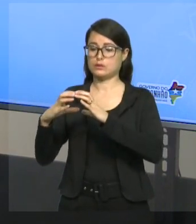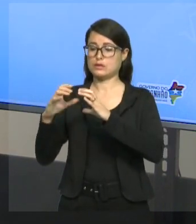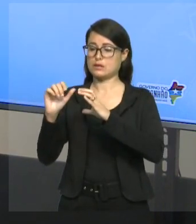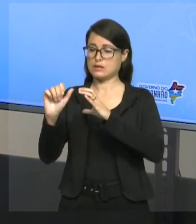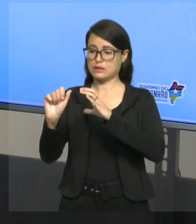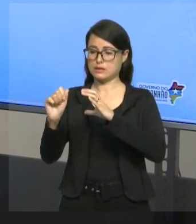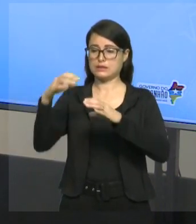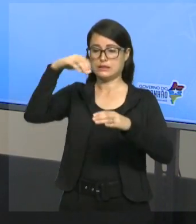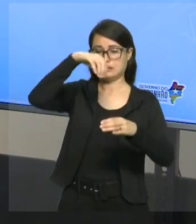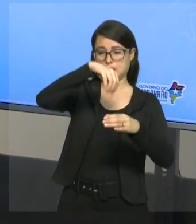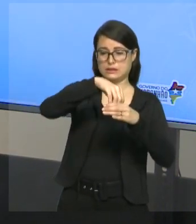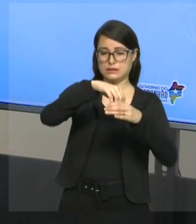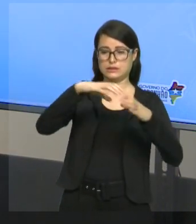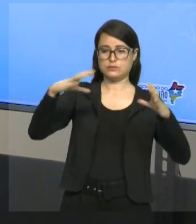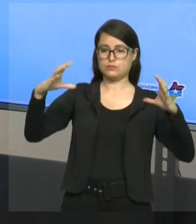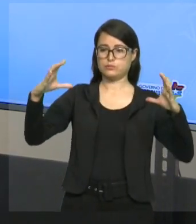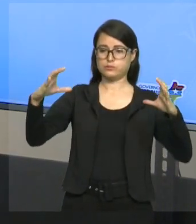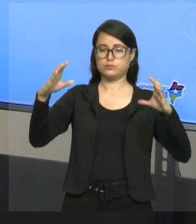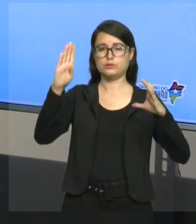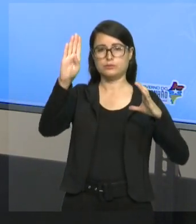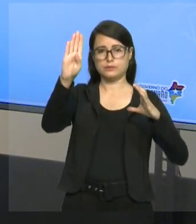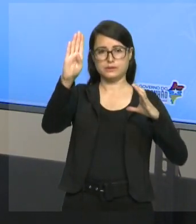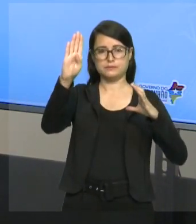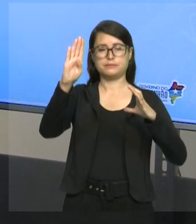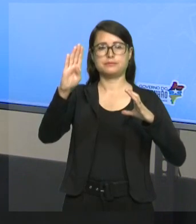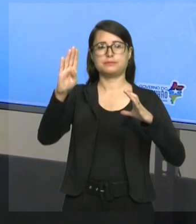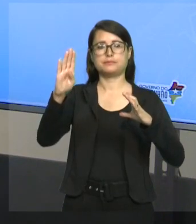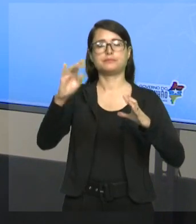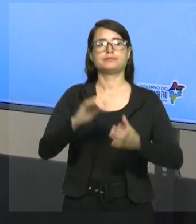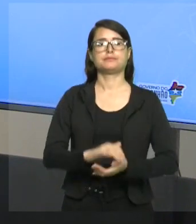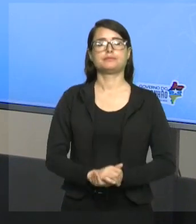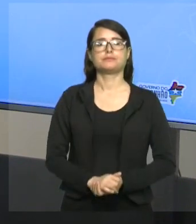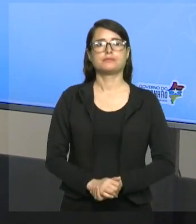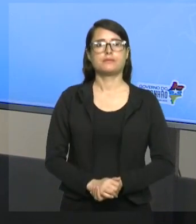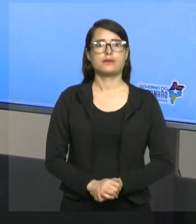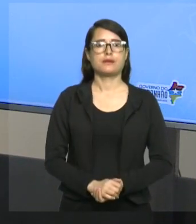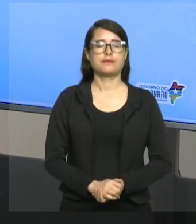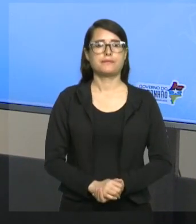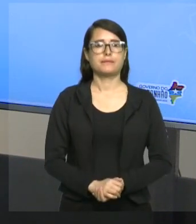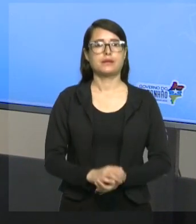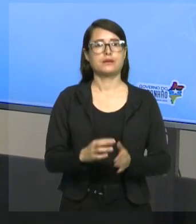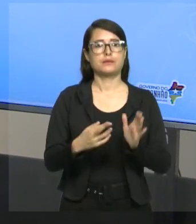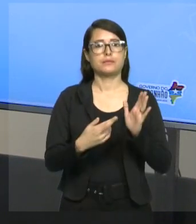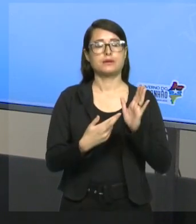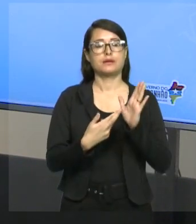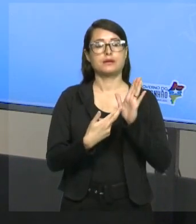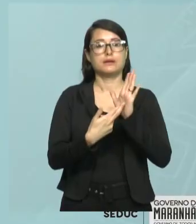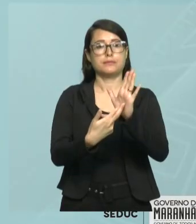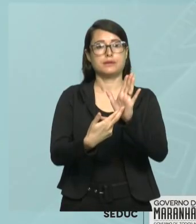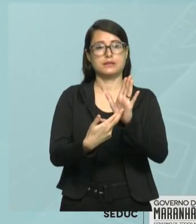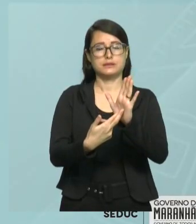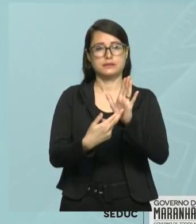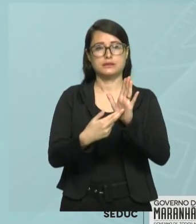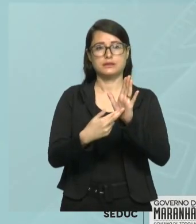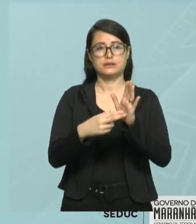todos os seus elementos estão em B. Então, para representar o estar contido, a gente vai utilizar